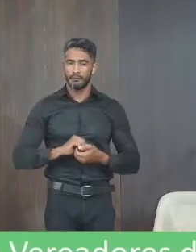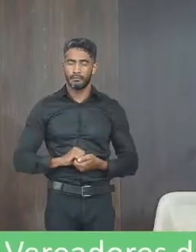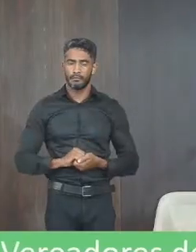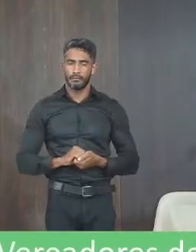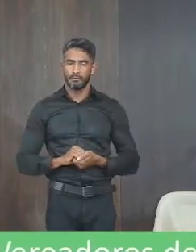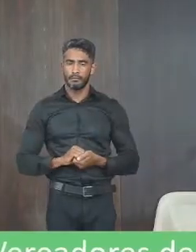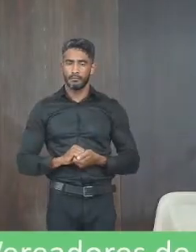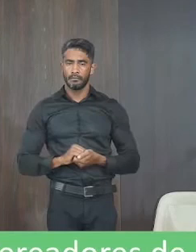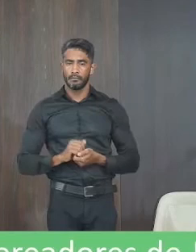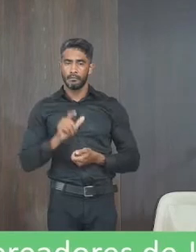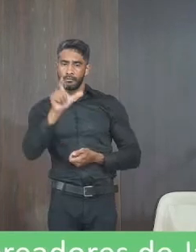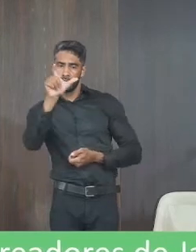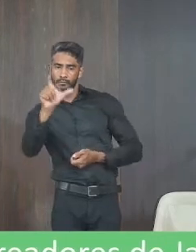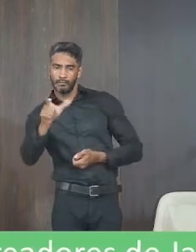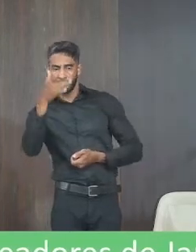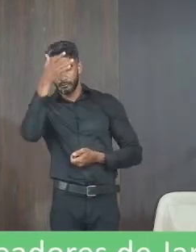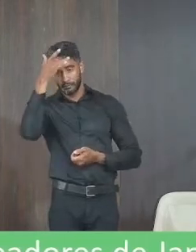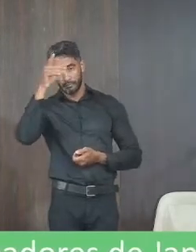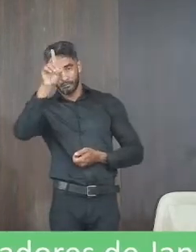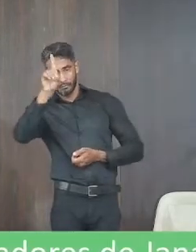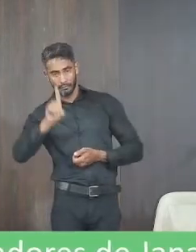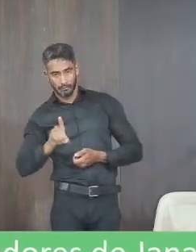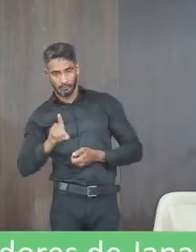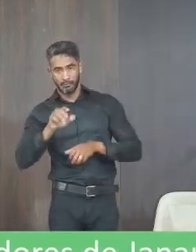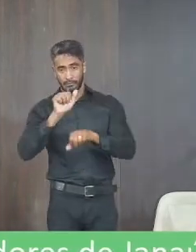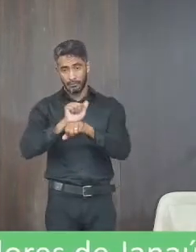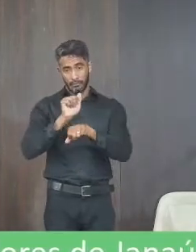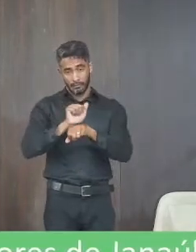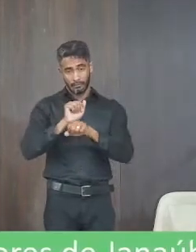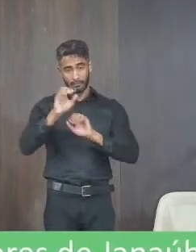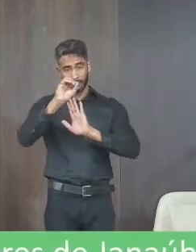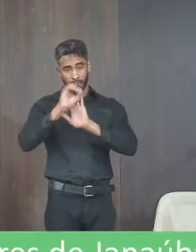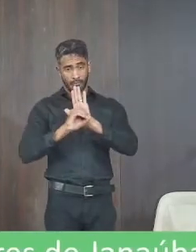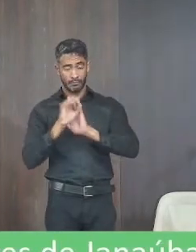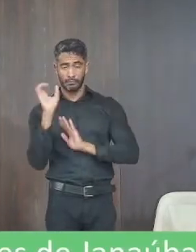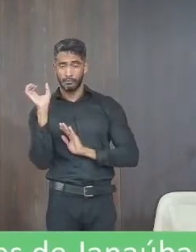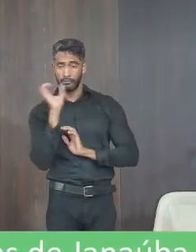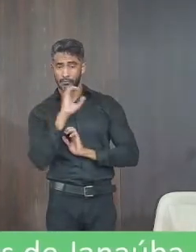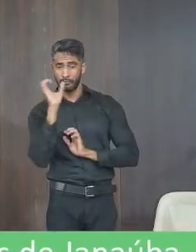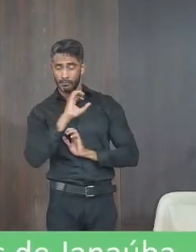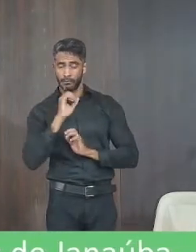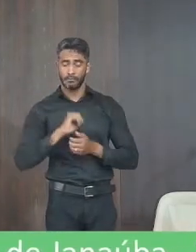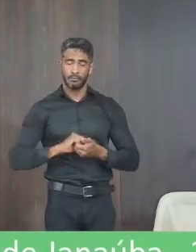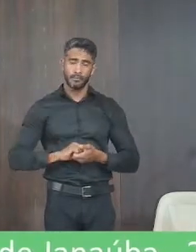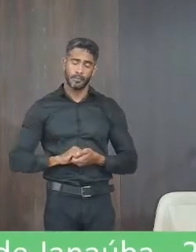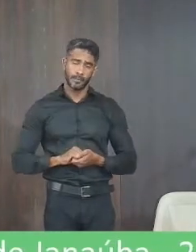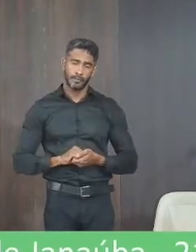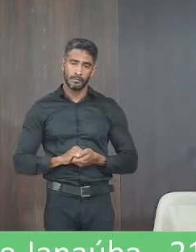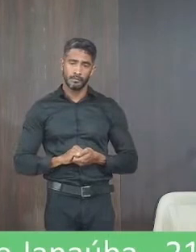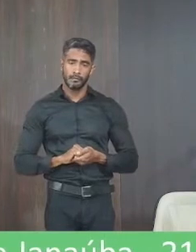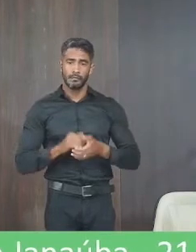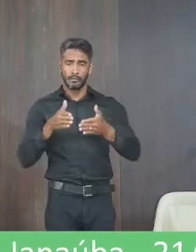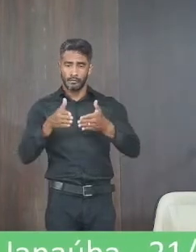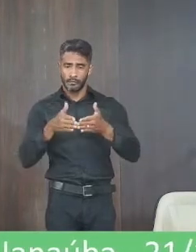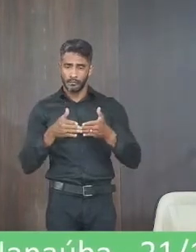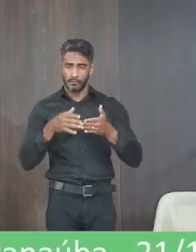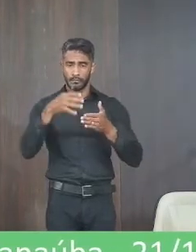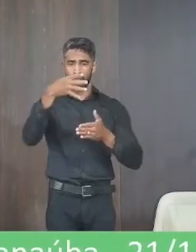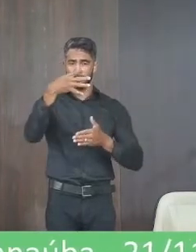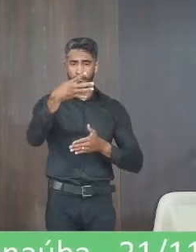e a pessoa com deficiência aguarda a resposta ao seu serviço em tempo hábil requerimento